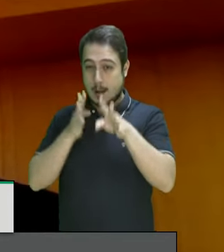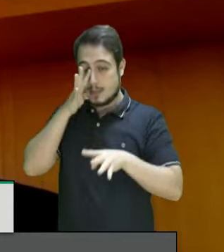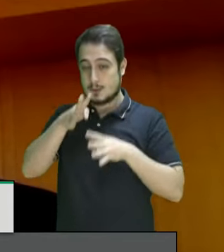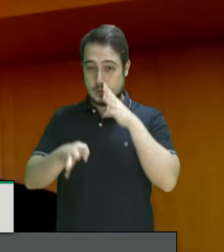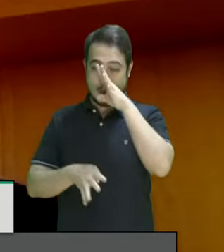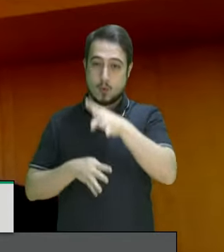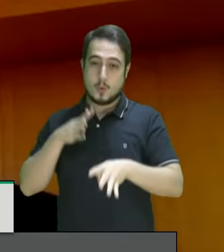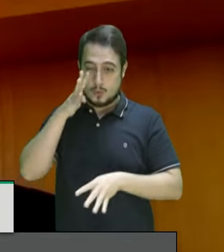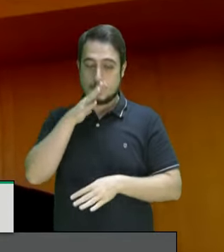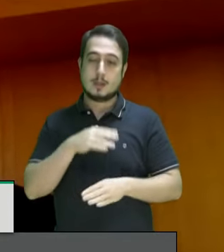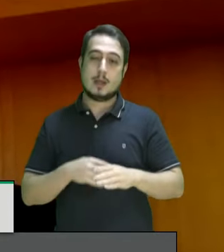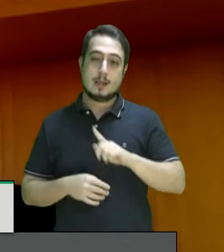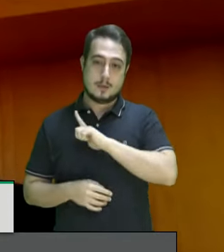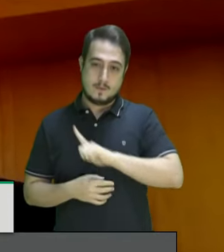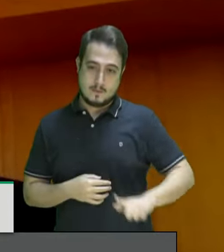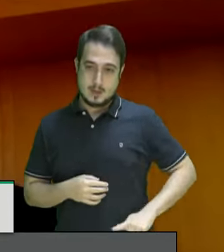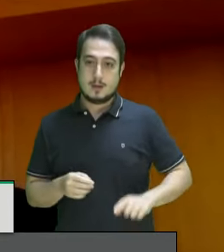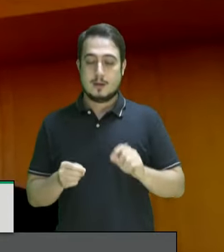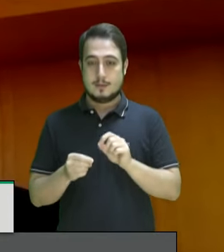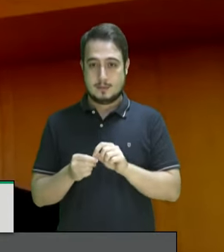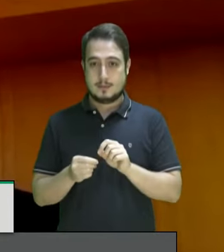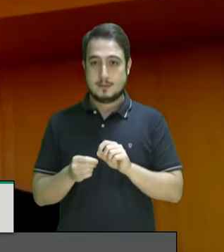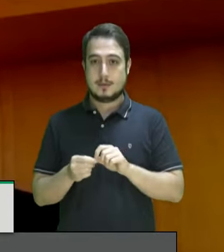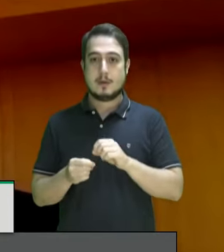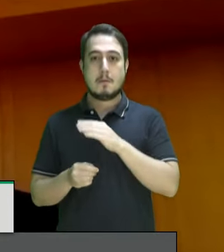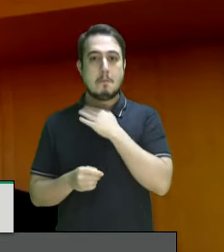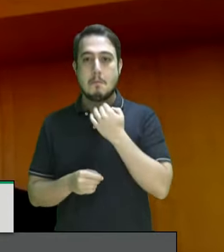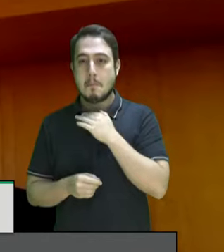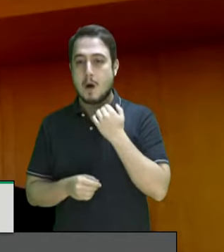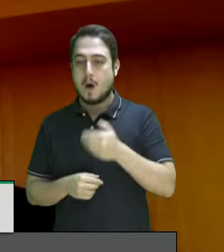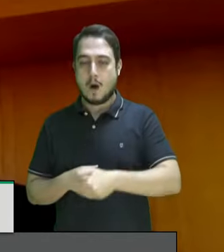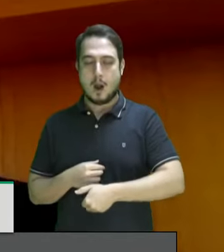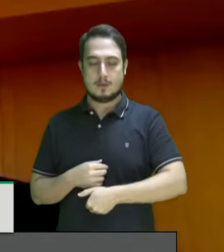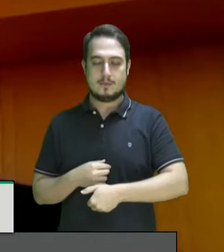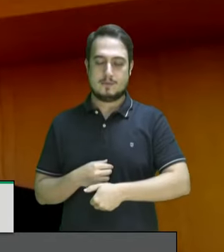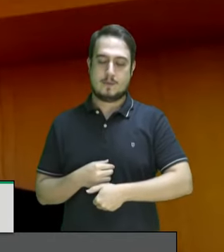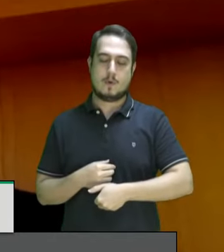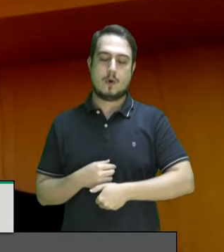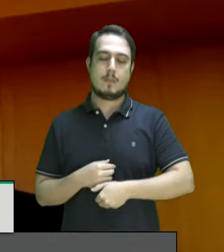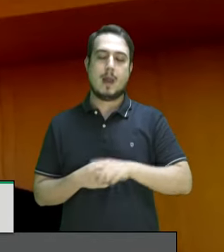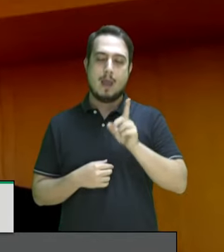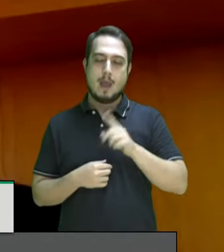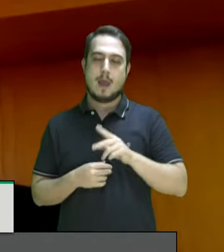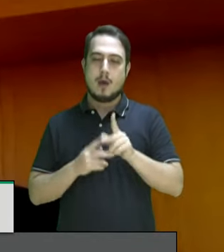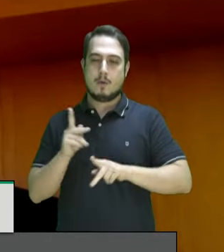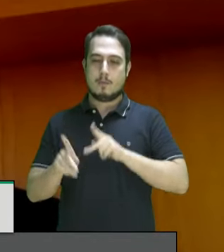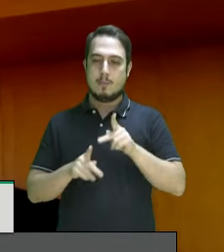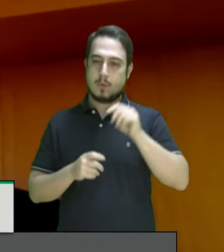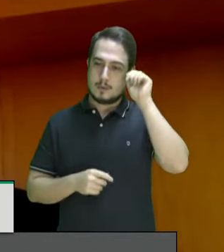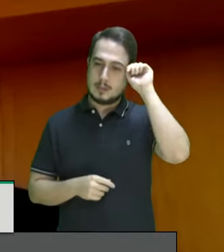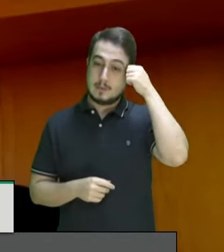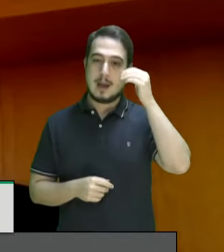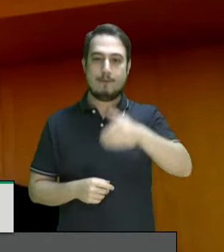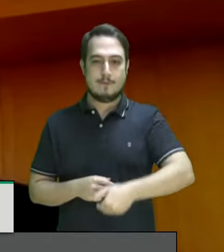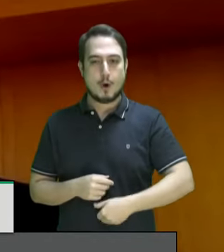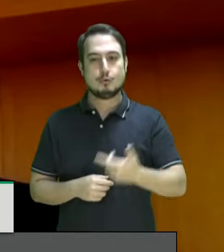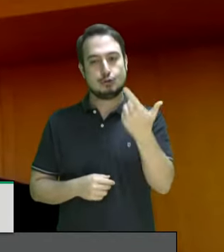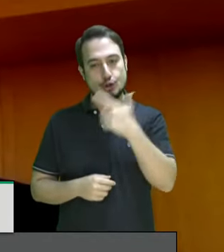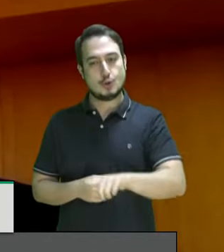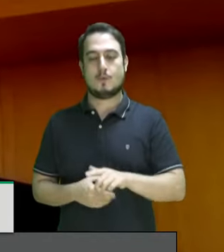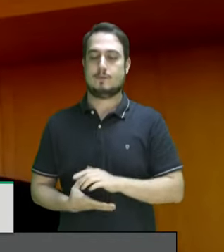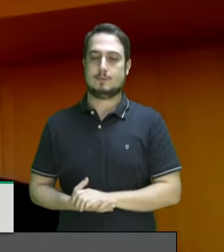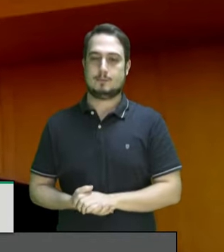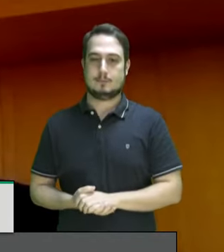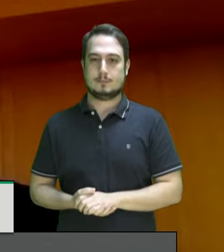por este governo quem mais morre de fome é a população negra e a fome está de volta quem